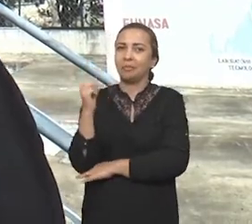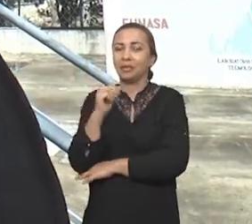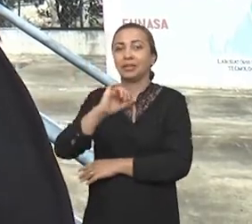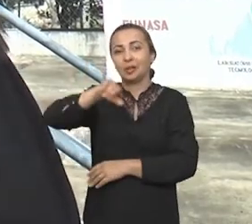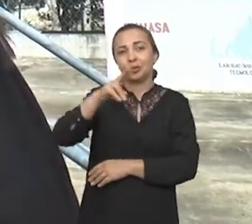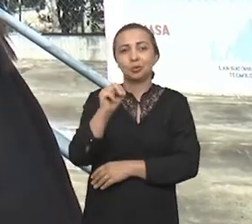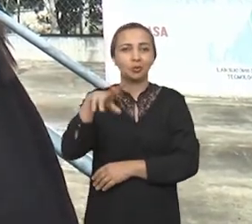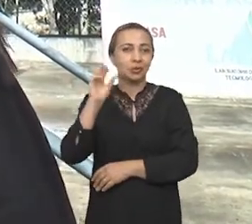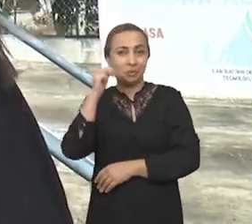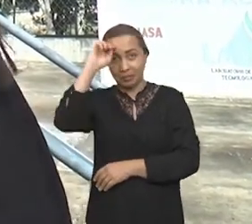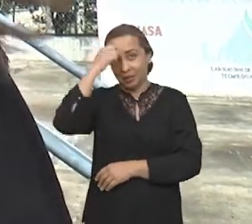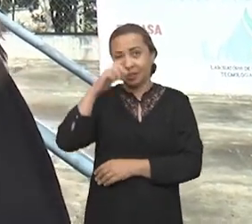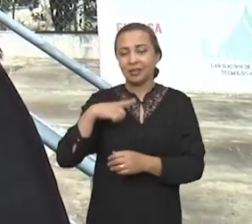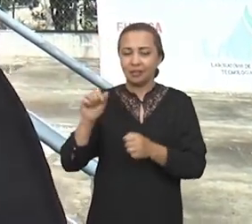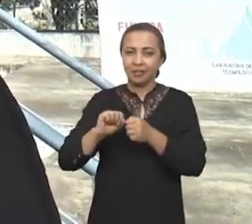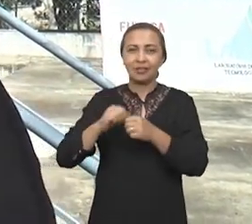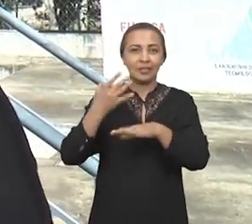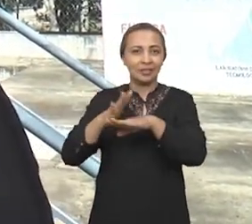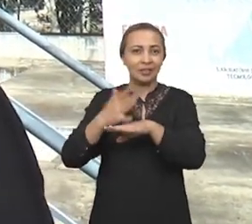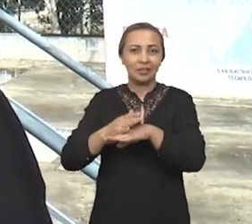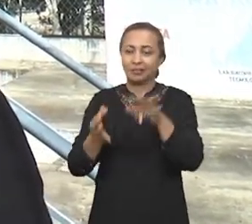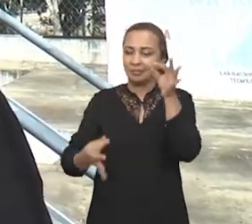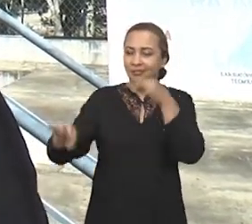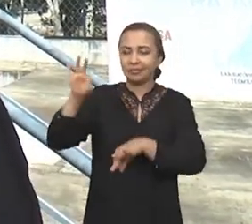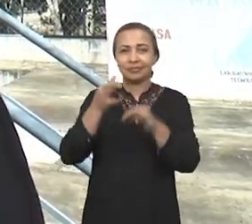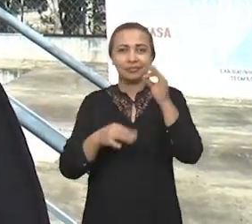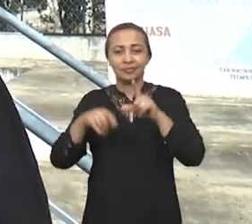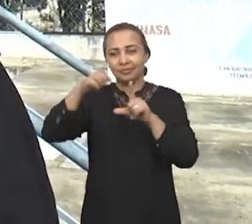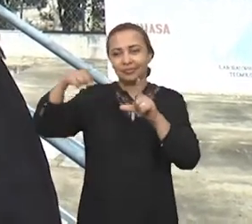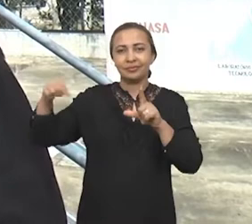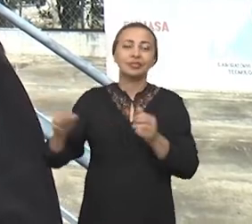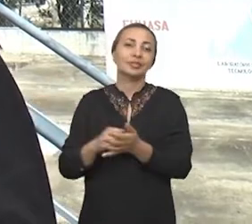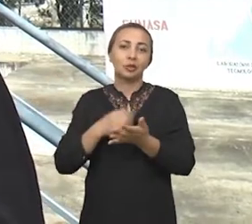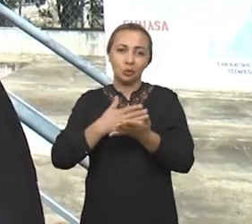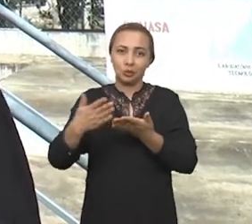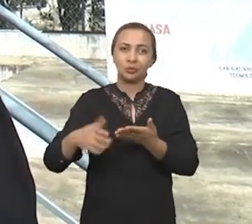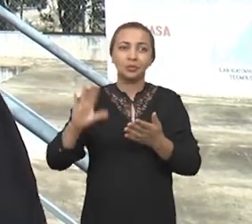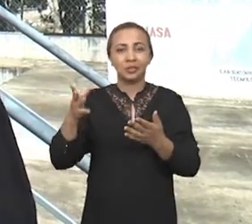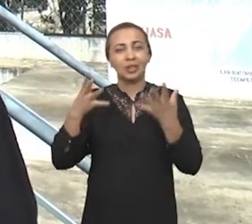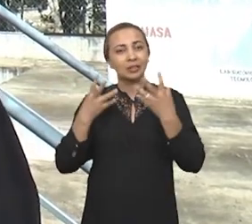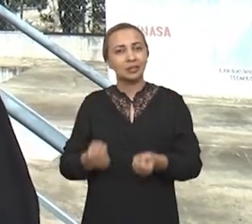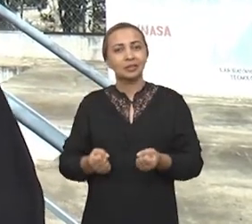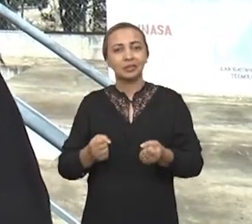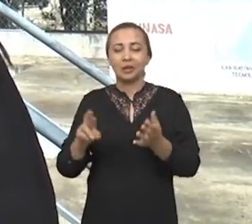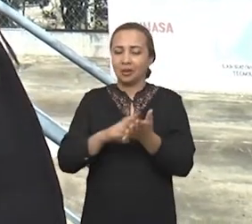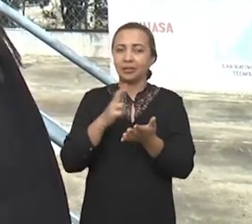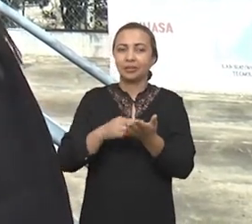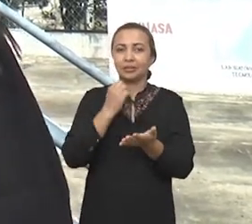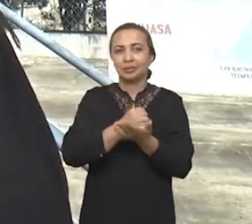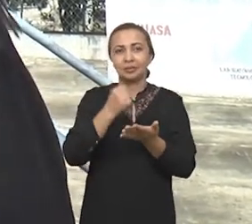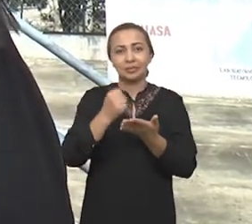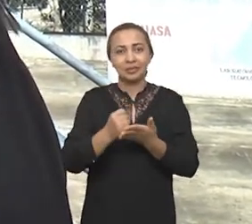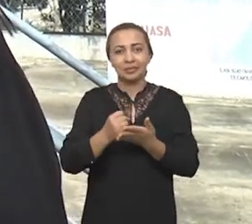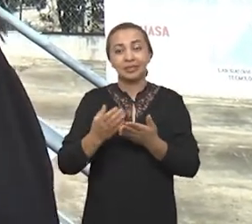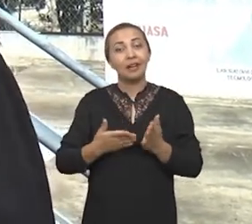já fizemos ensaios em escala de laboratório, em escala piloto, e já obtemos o registro da patente. Então,